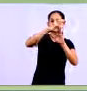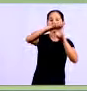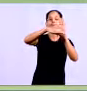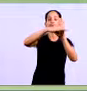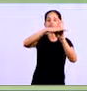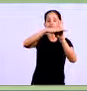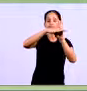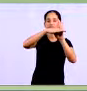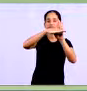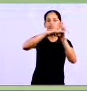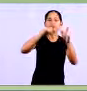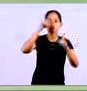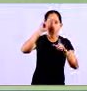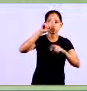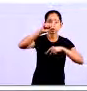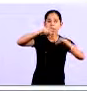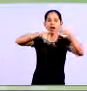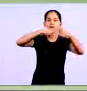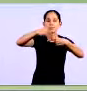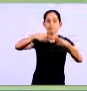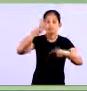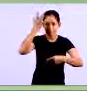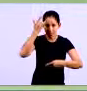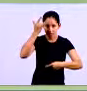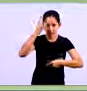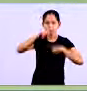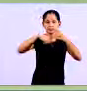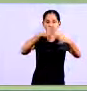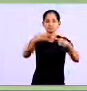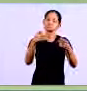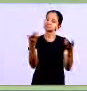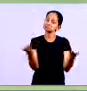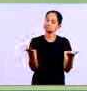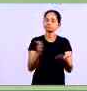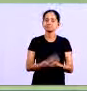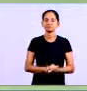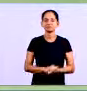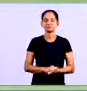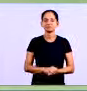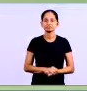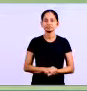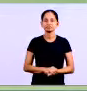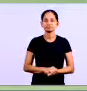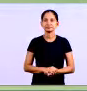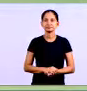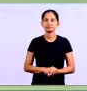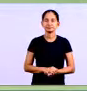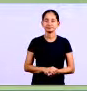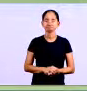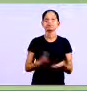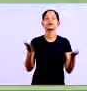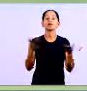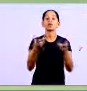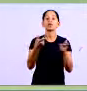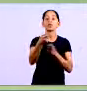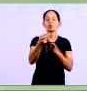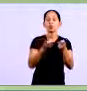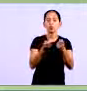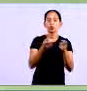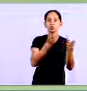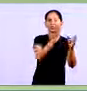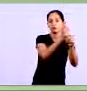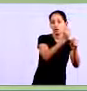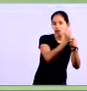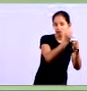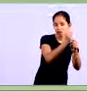no próximo dia tá muito simples mesmo né bom o controle de caixa ele